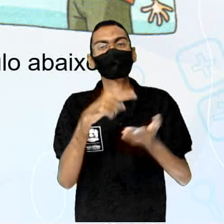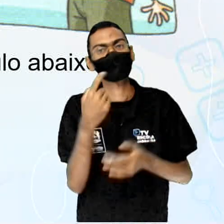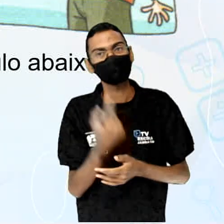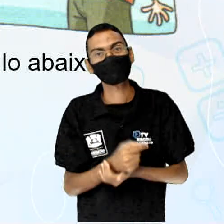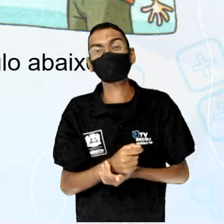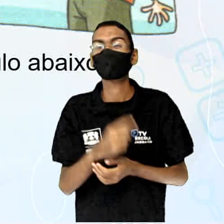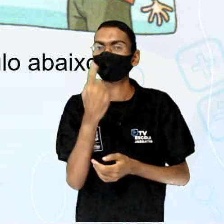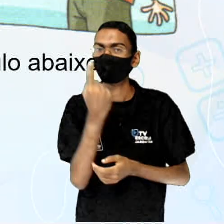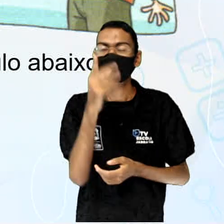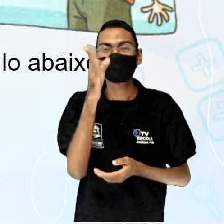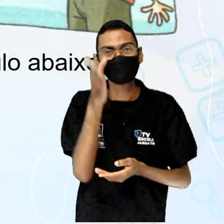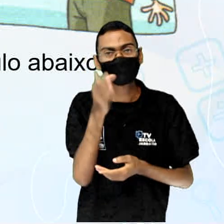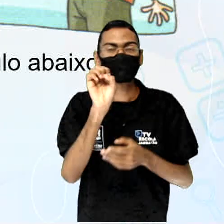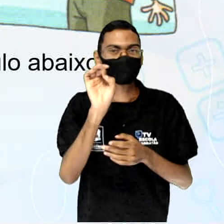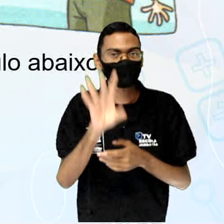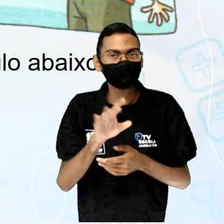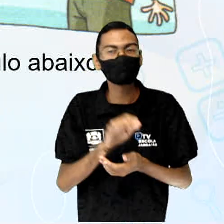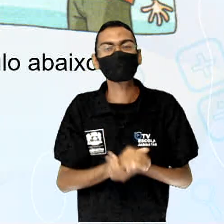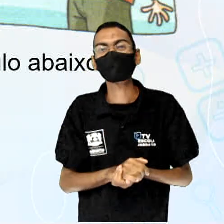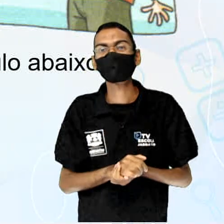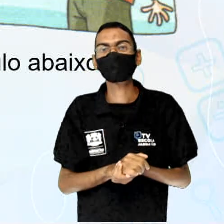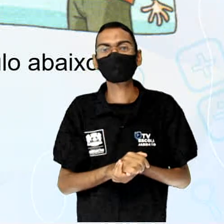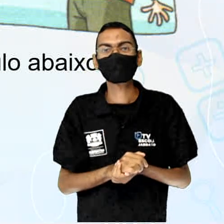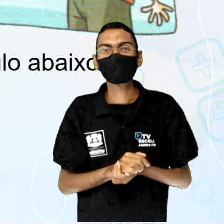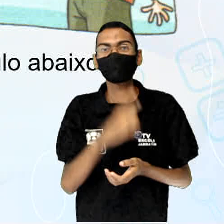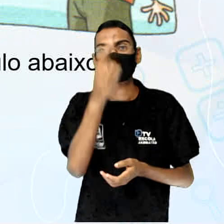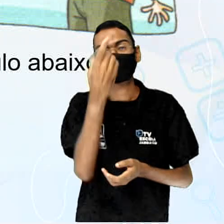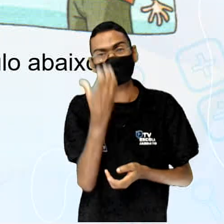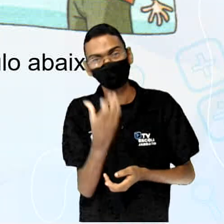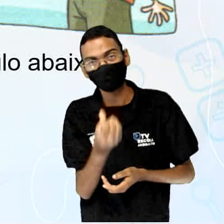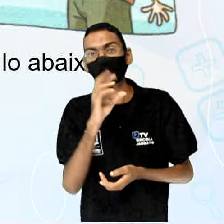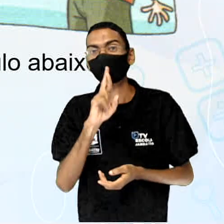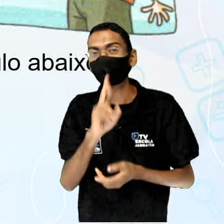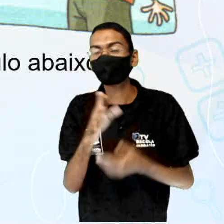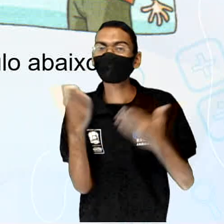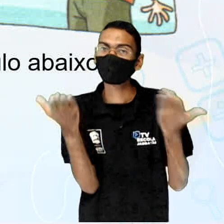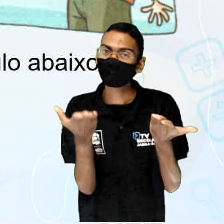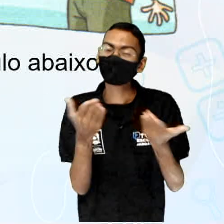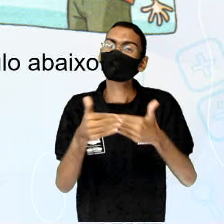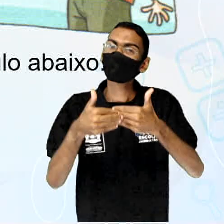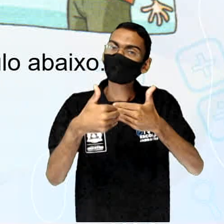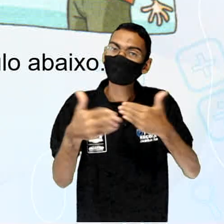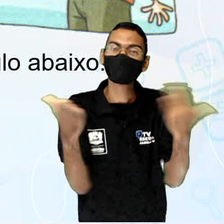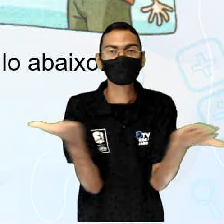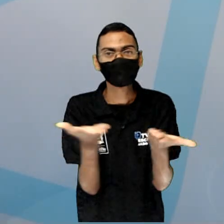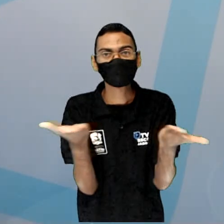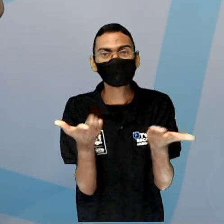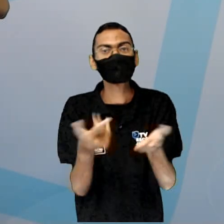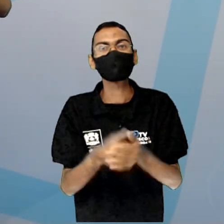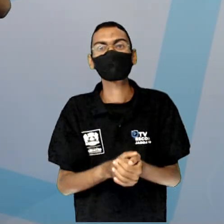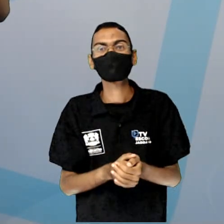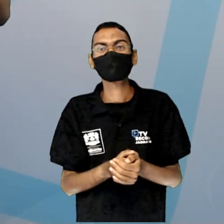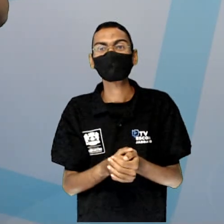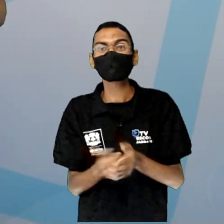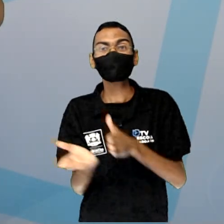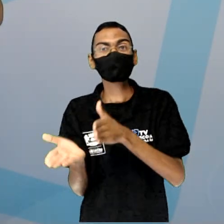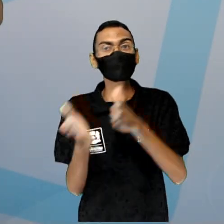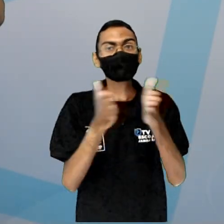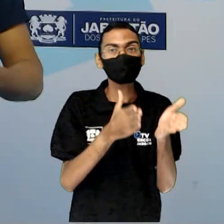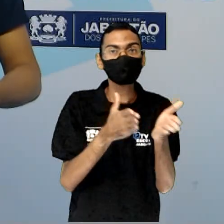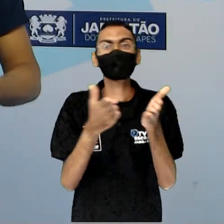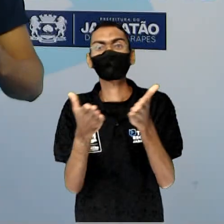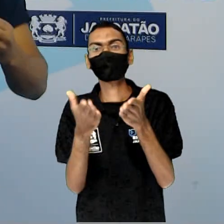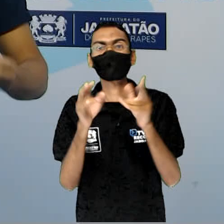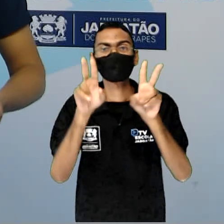falada por Batista, um sexto. Para que a gente possa prosseguir, nós vamos voltar a alguns conceitos